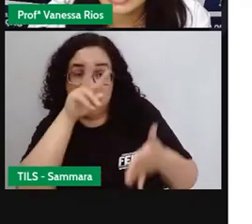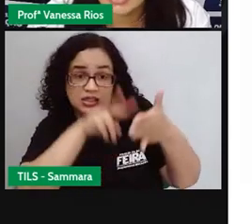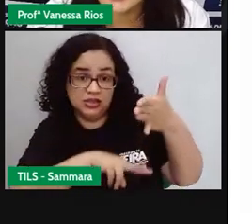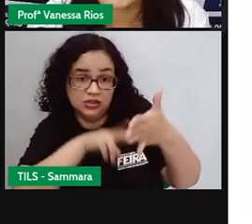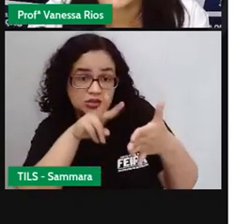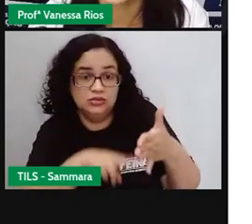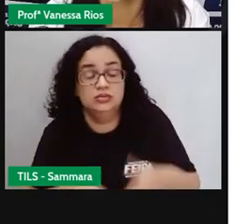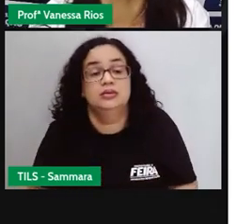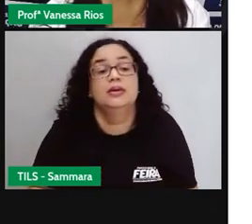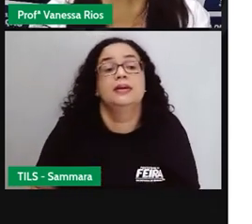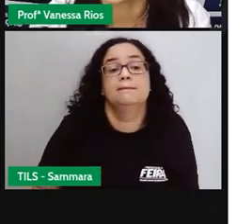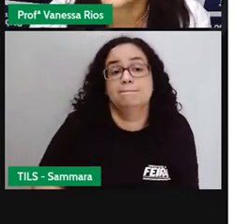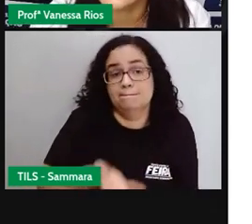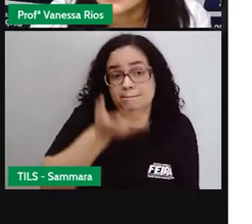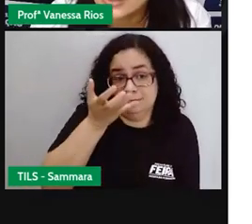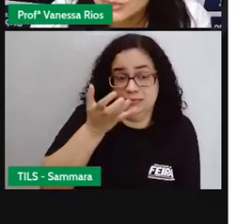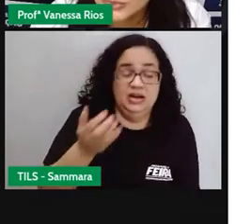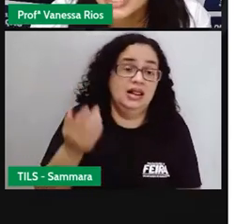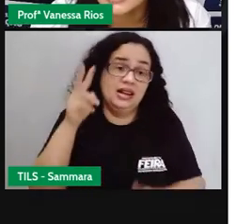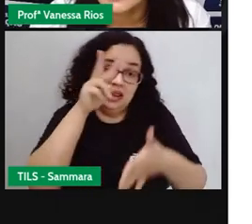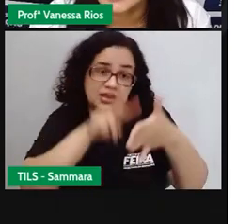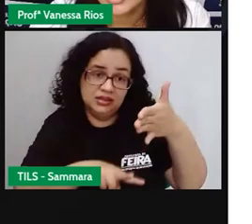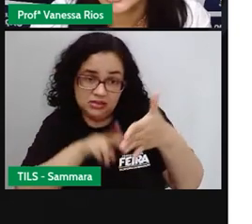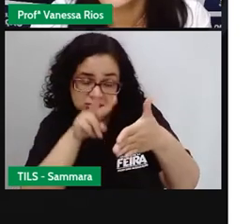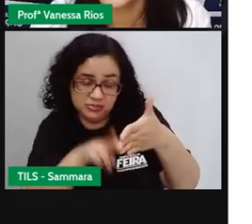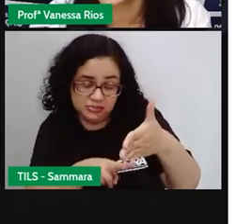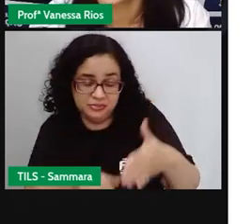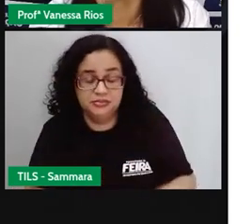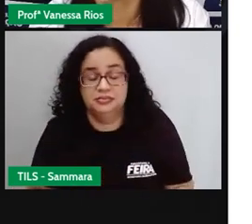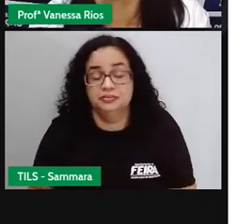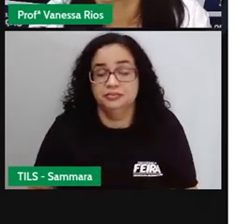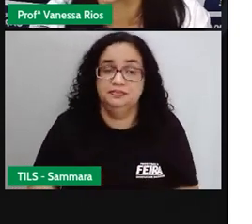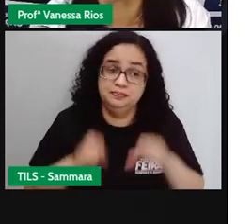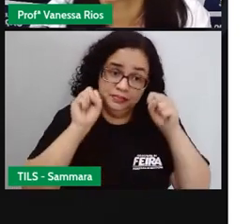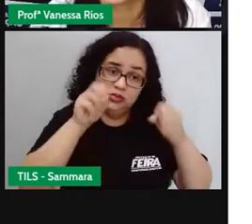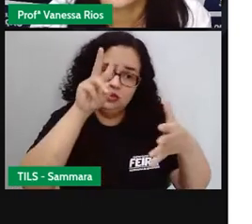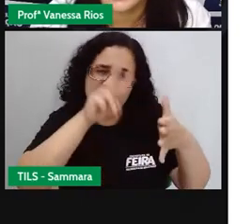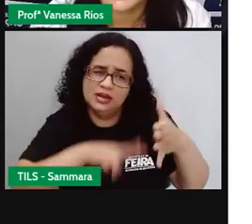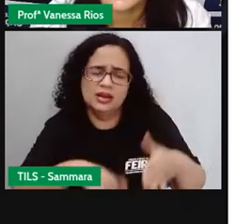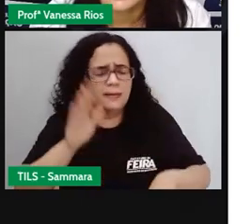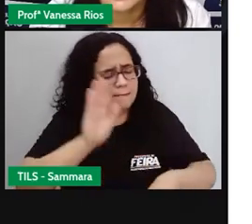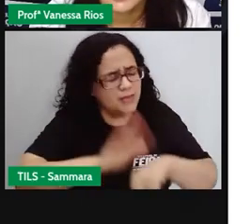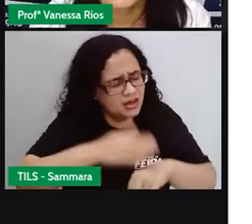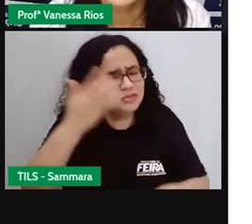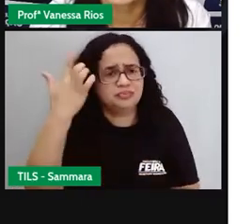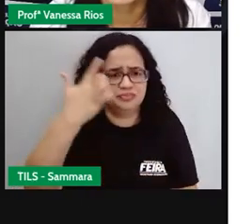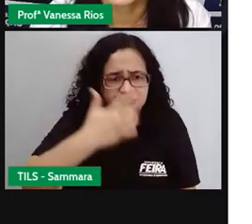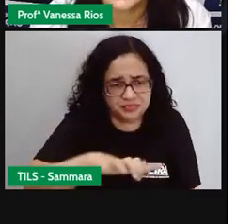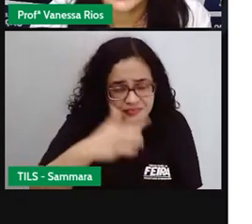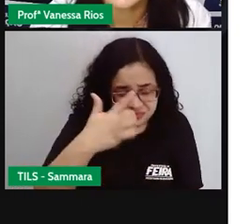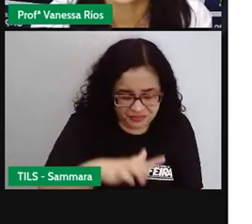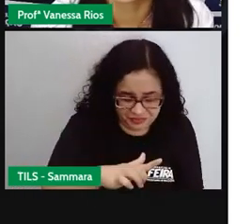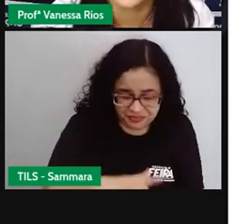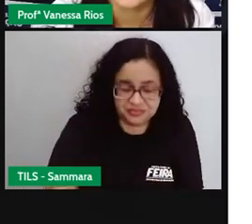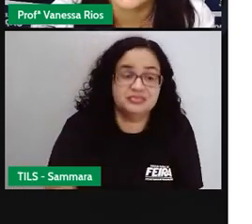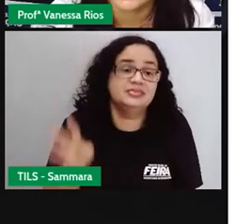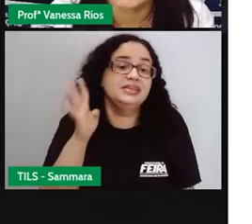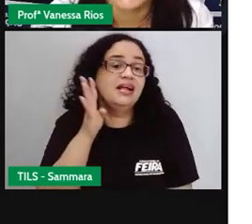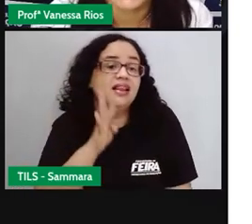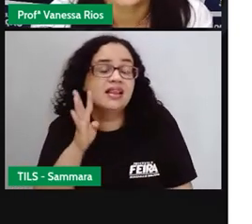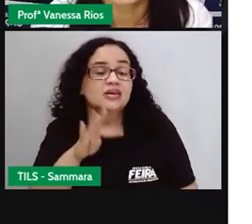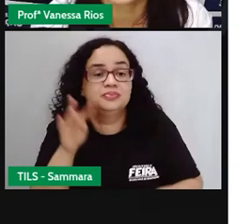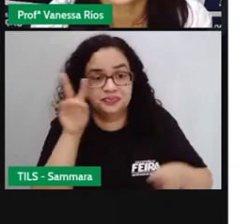leitura ainda ou que merecem uma releitura que a gente pode ler um livro mais de uma vez. É muito interessante